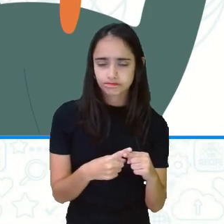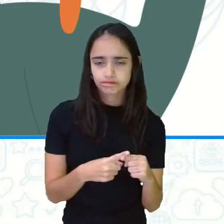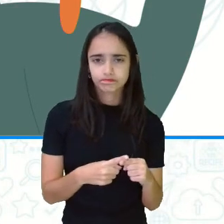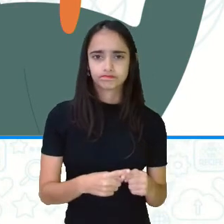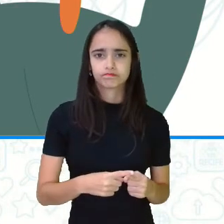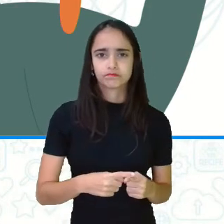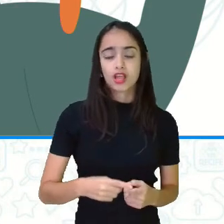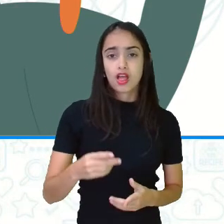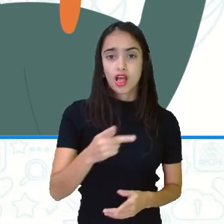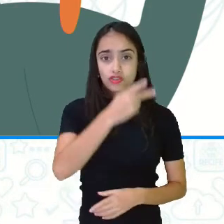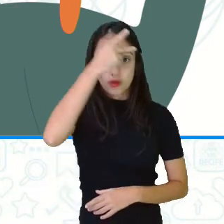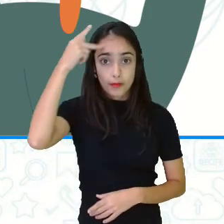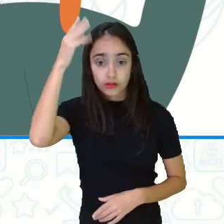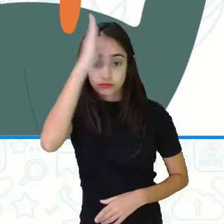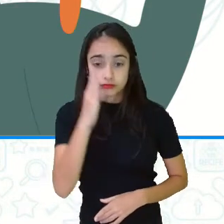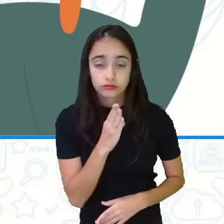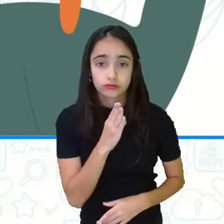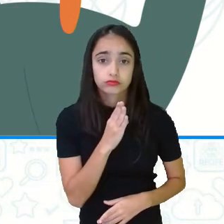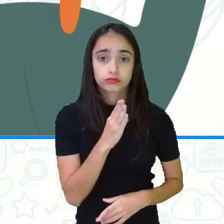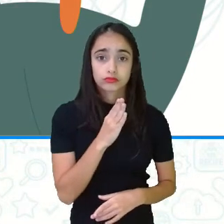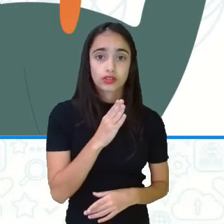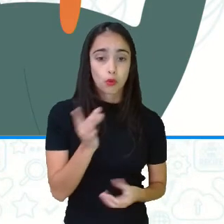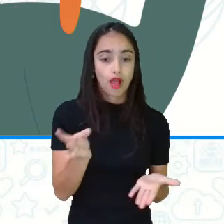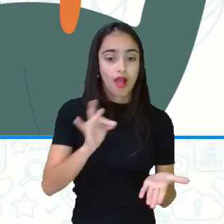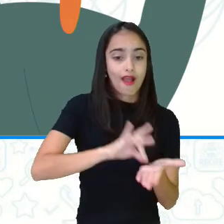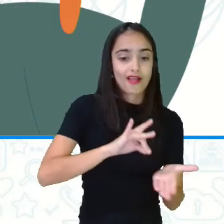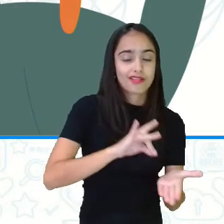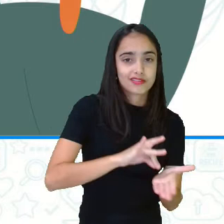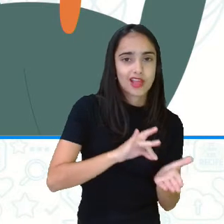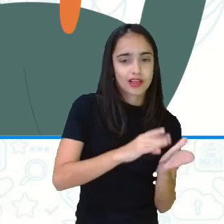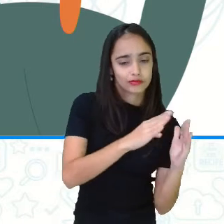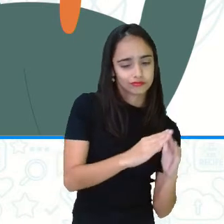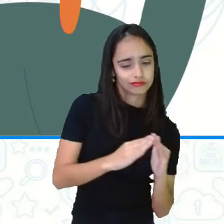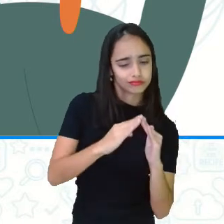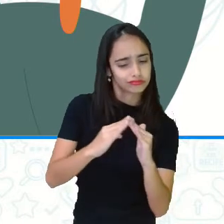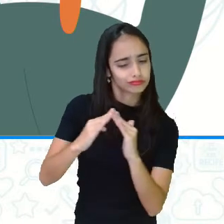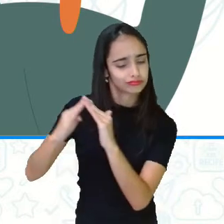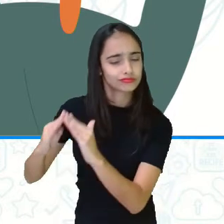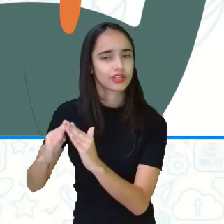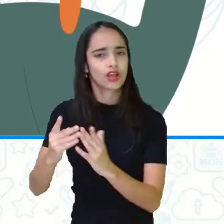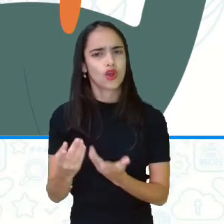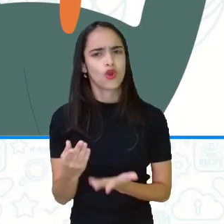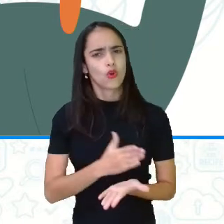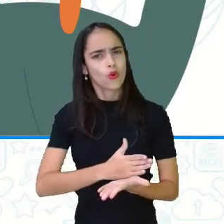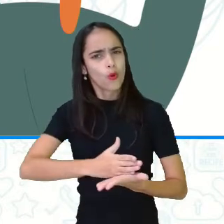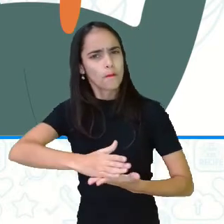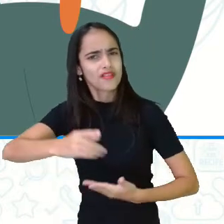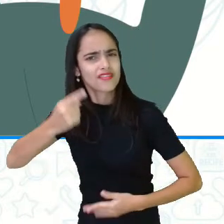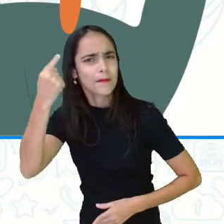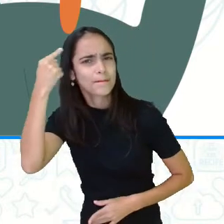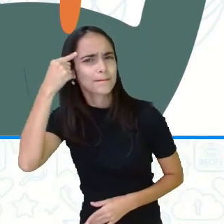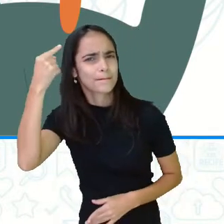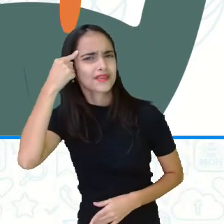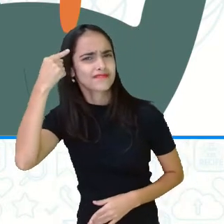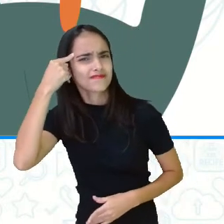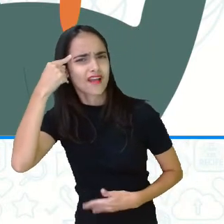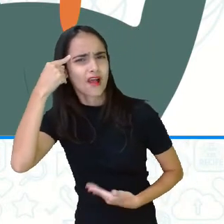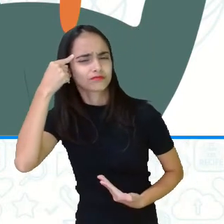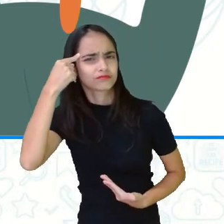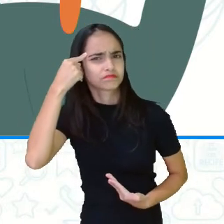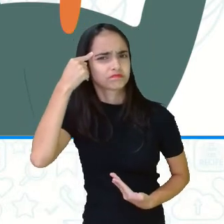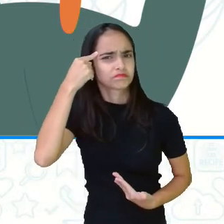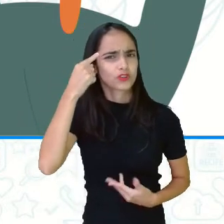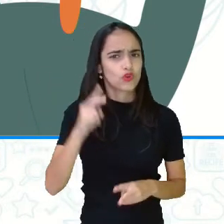com a realidade dos seus vizinhos sul-americanos, começou a pensar e refletir sobre a relação existente entre os regimes